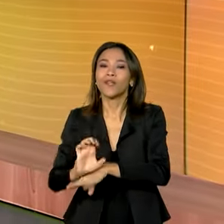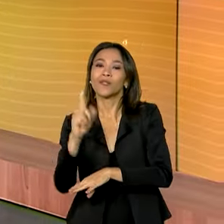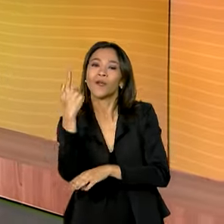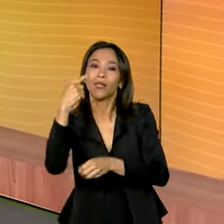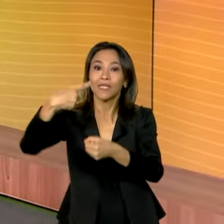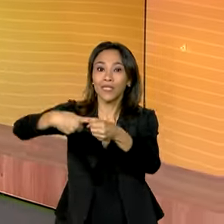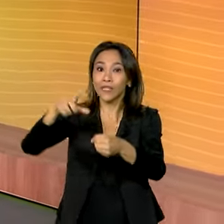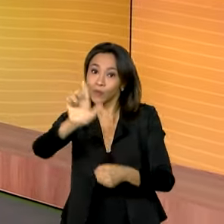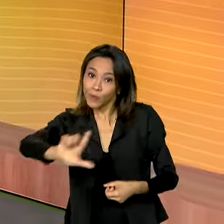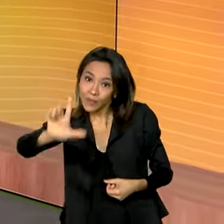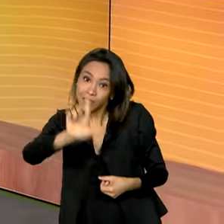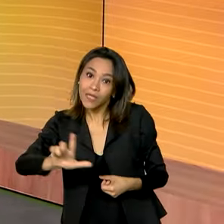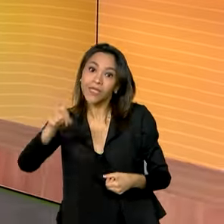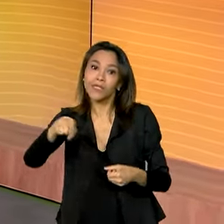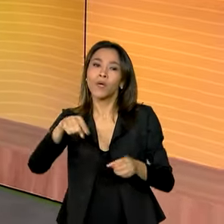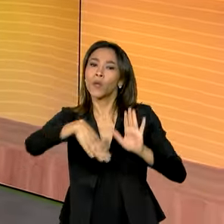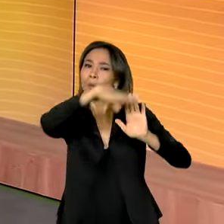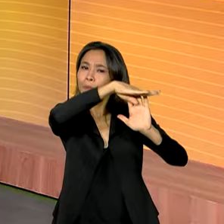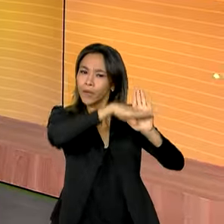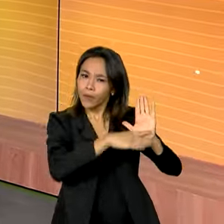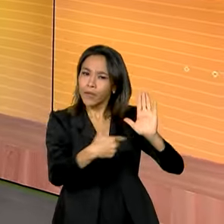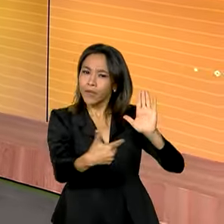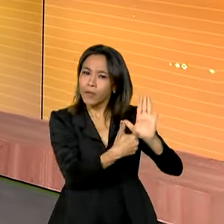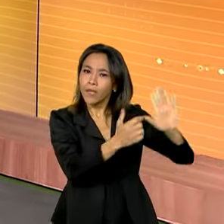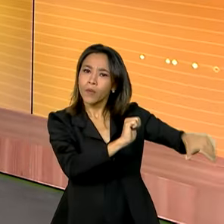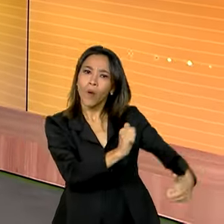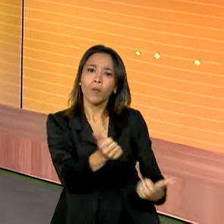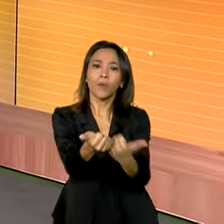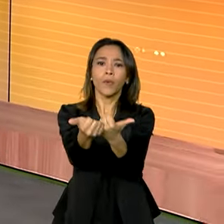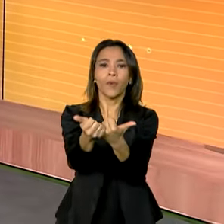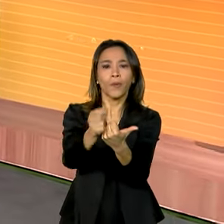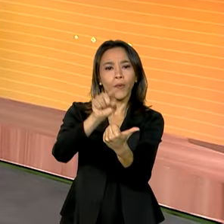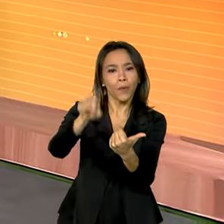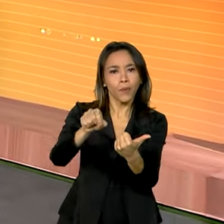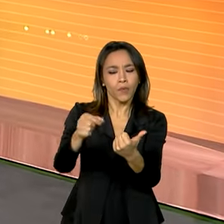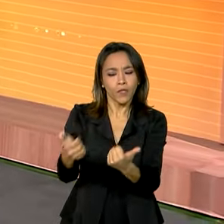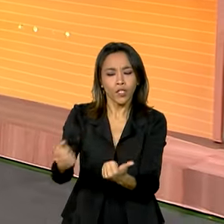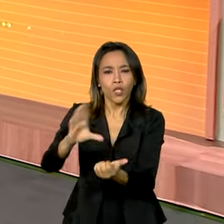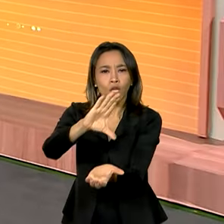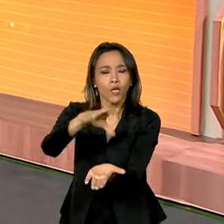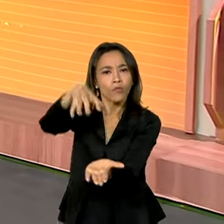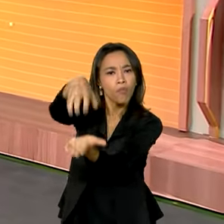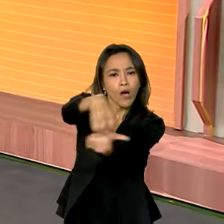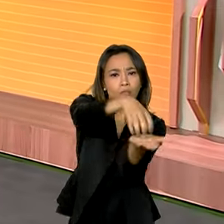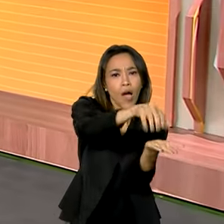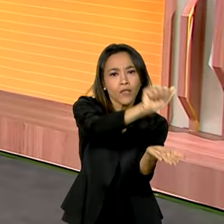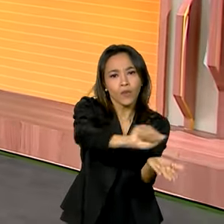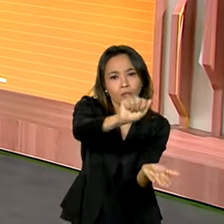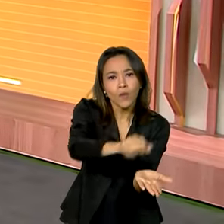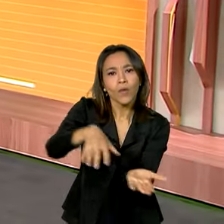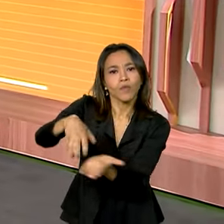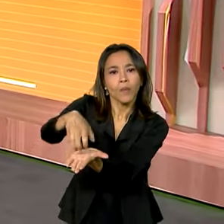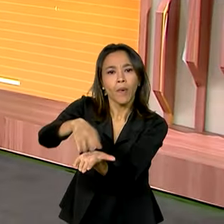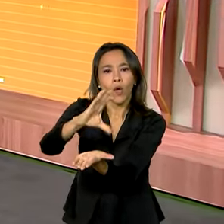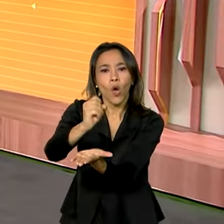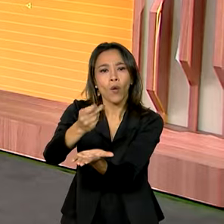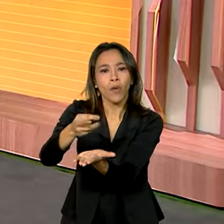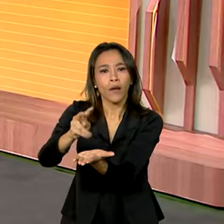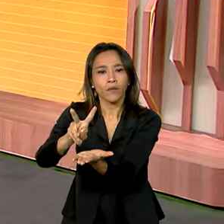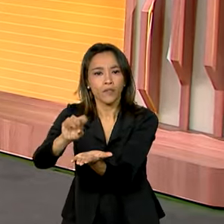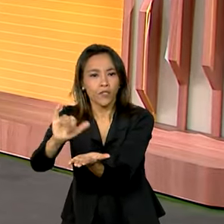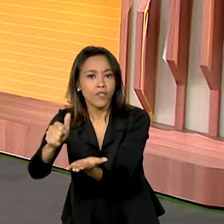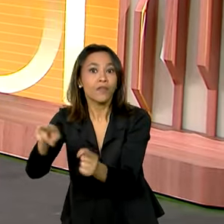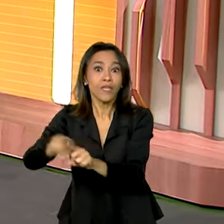Mais Brasil. Uma ação voltada para o fortalecimento de cooperativas, associações e empreendimentos